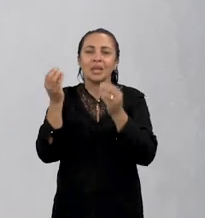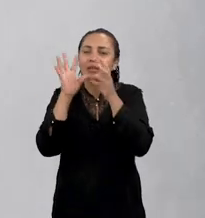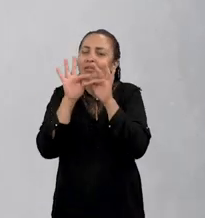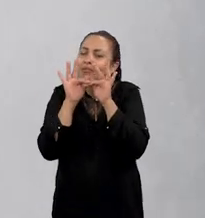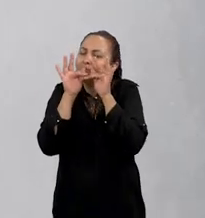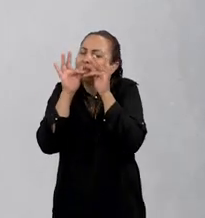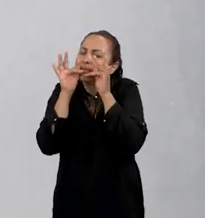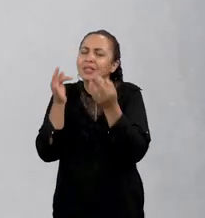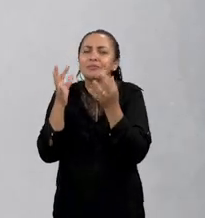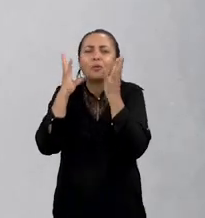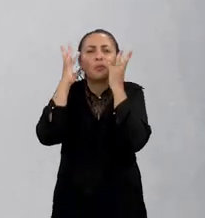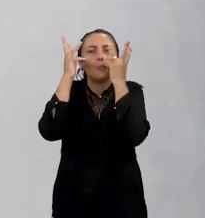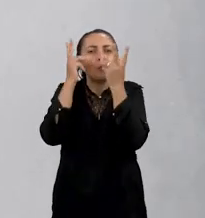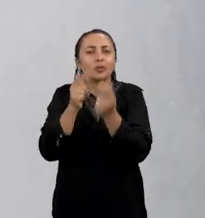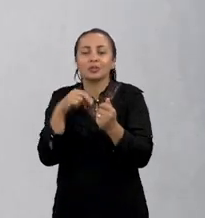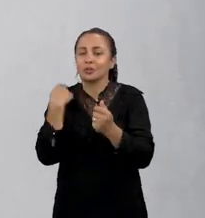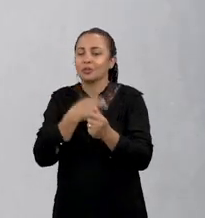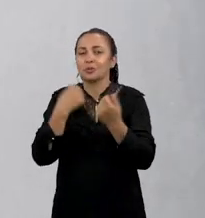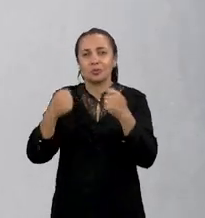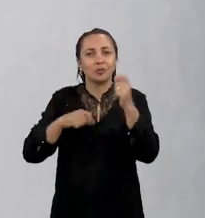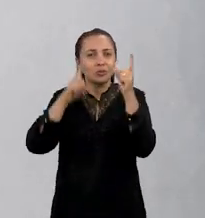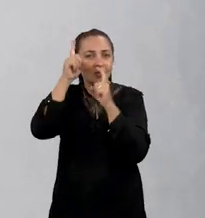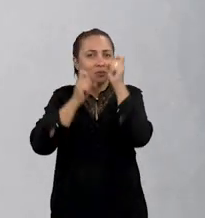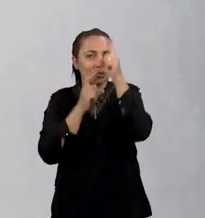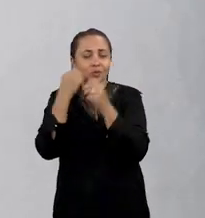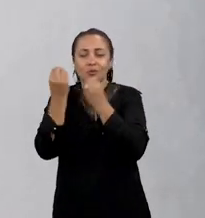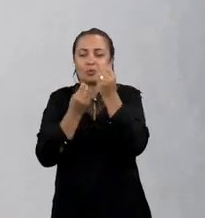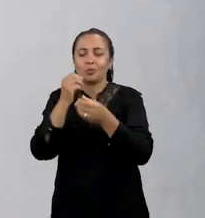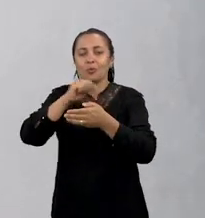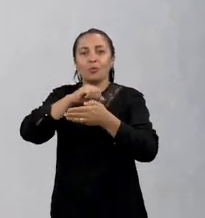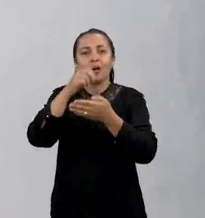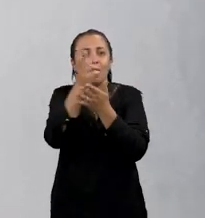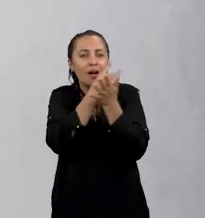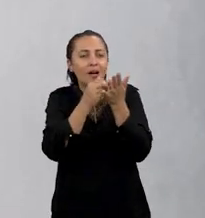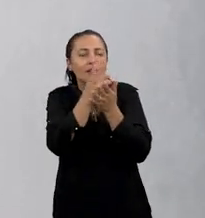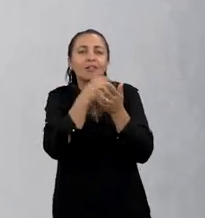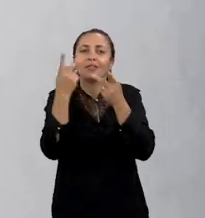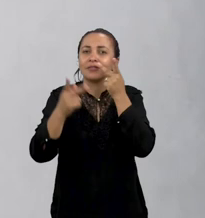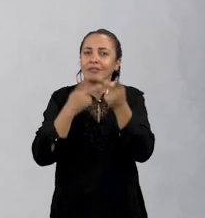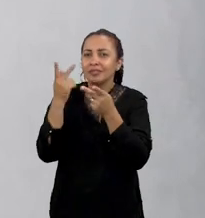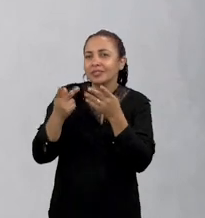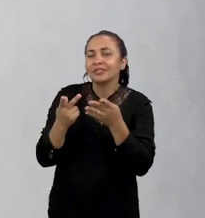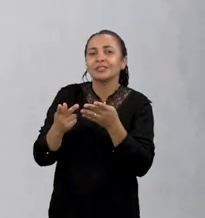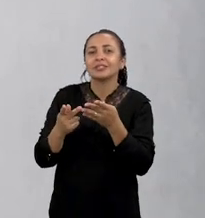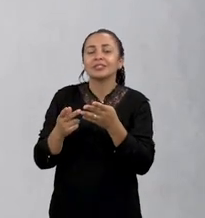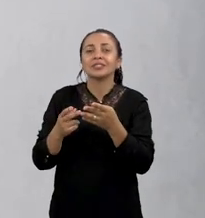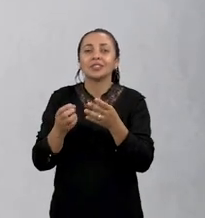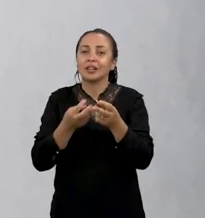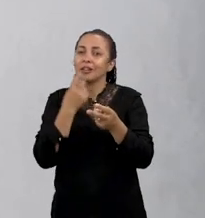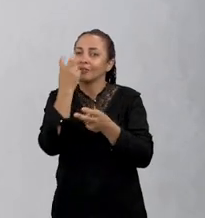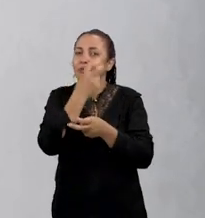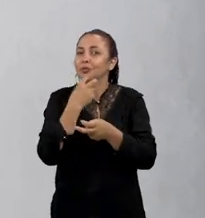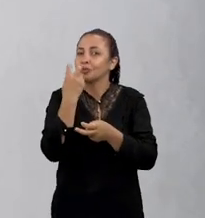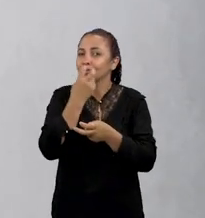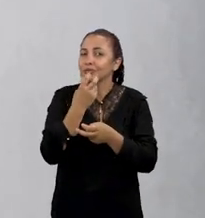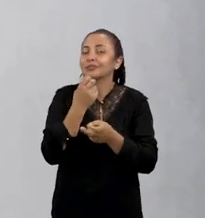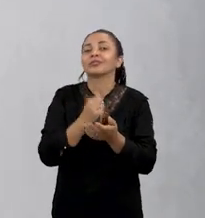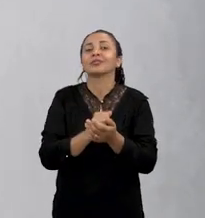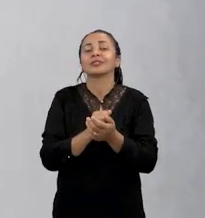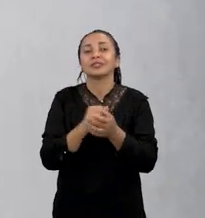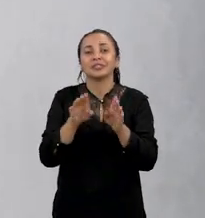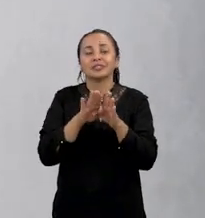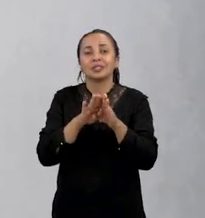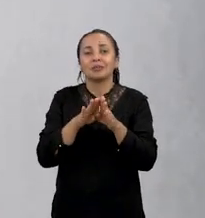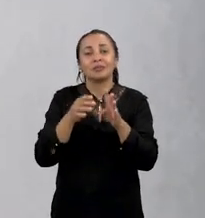substantivo do que a gente pode expressar enquanto arte falada, já que advém da oralidade, e